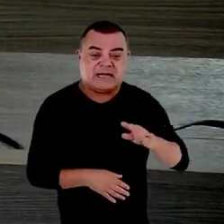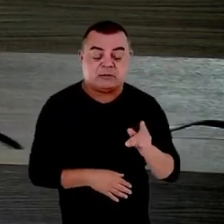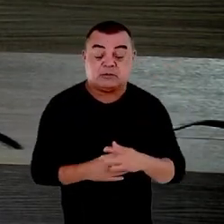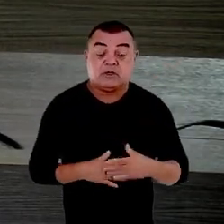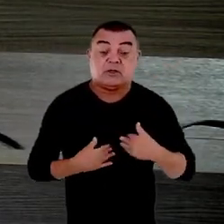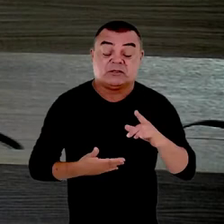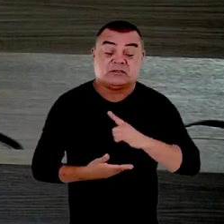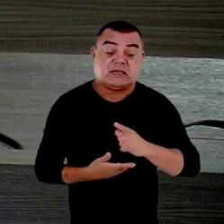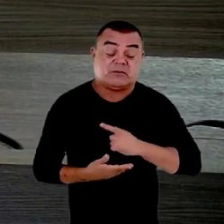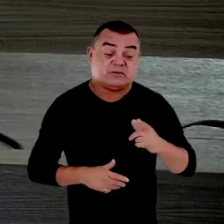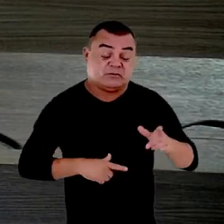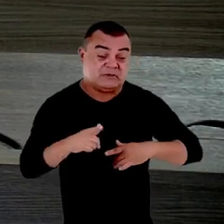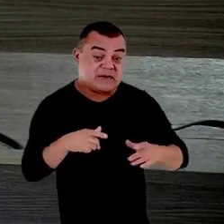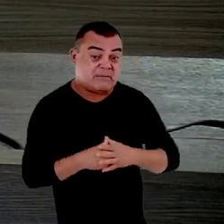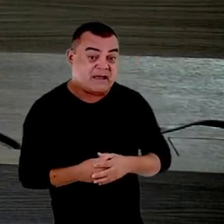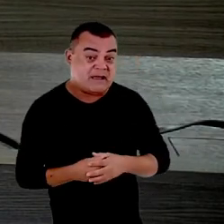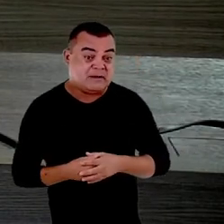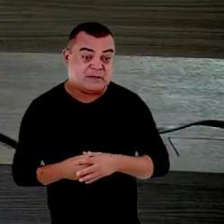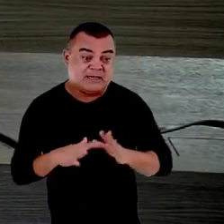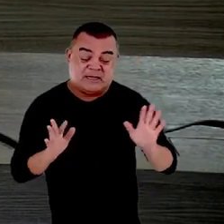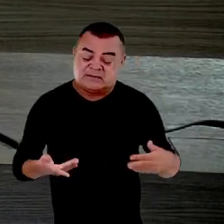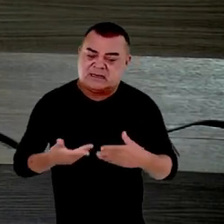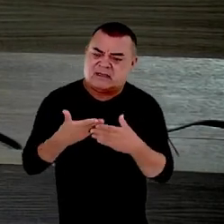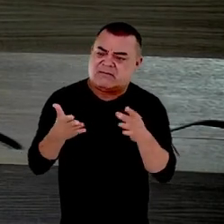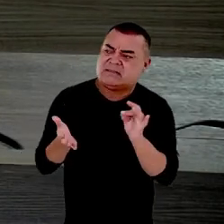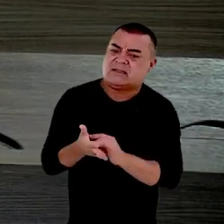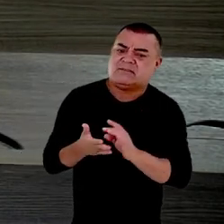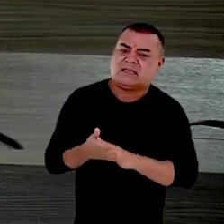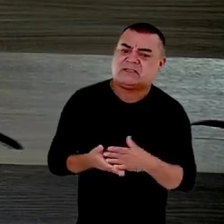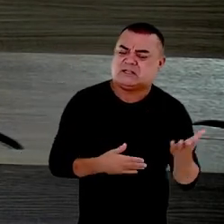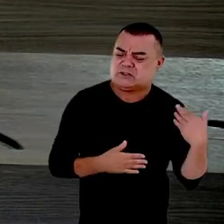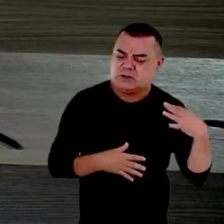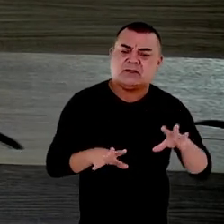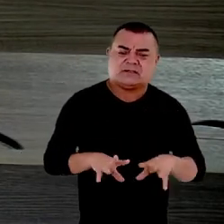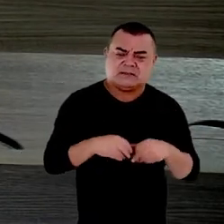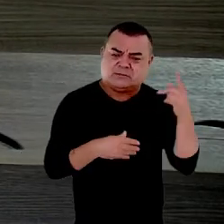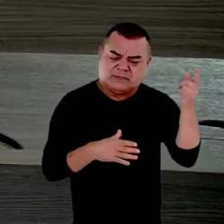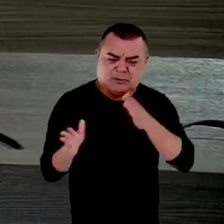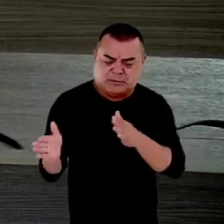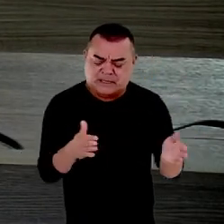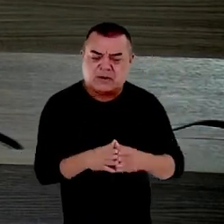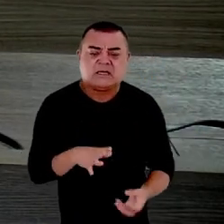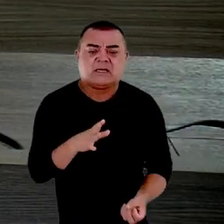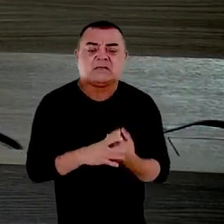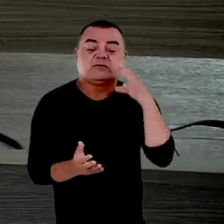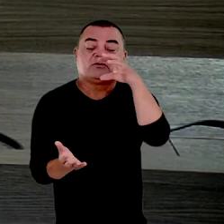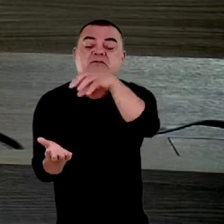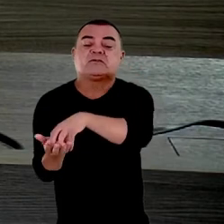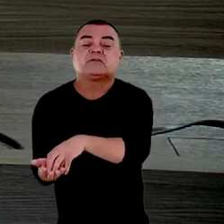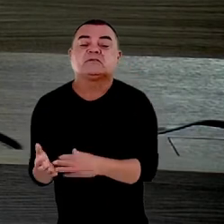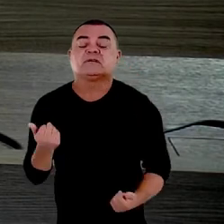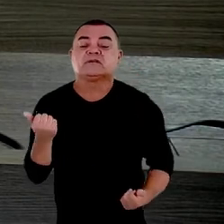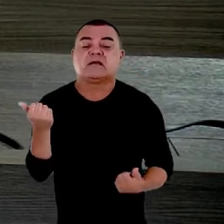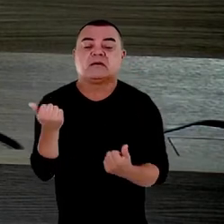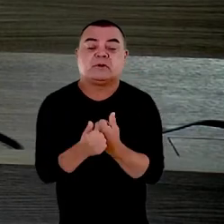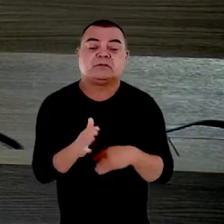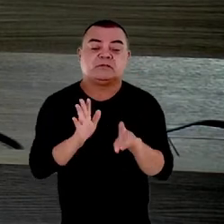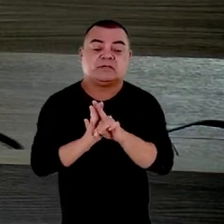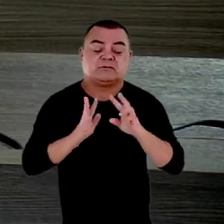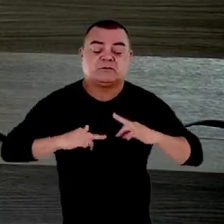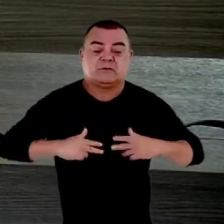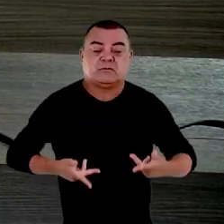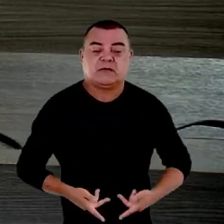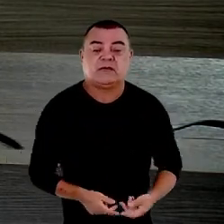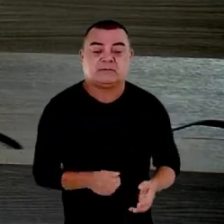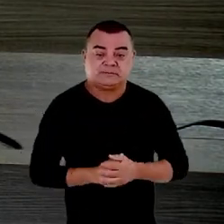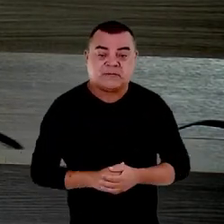trabalho que está sendo levado a efeito desde que nós assumimos com a criação do Centro de Apoio Operacional de Direitos Humanos na